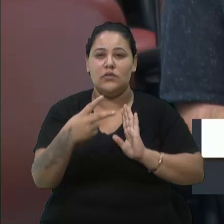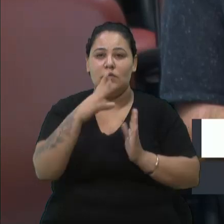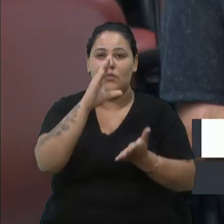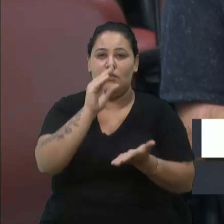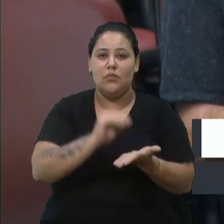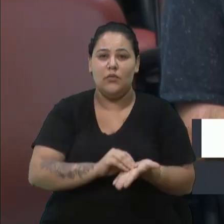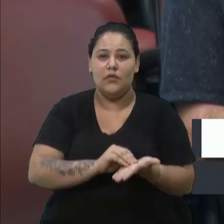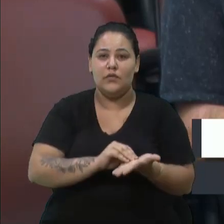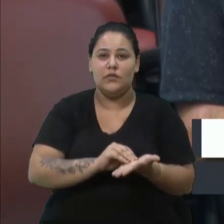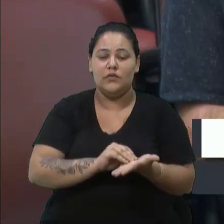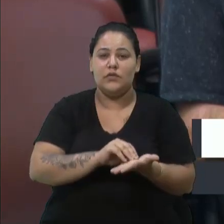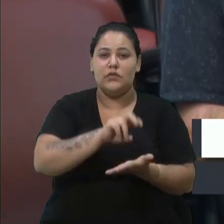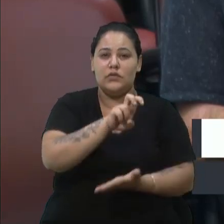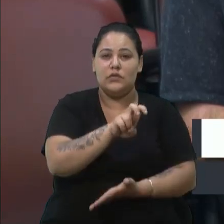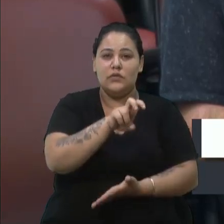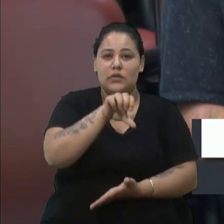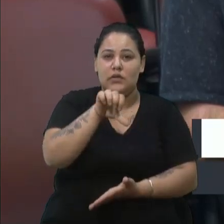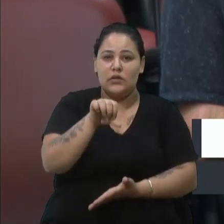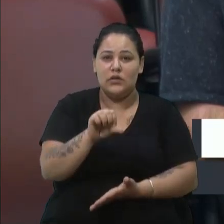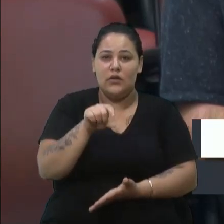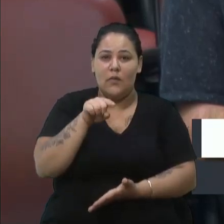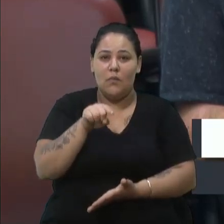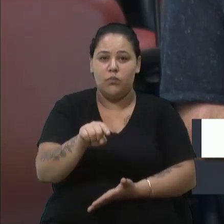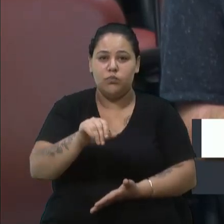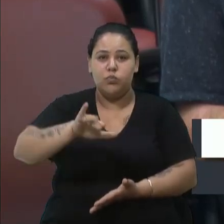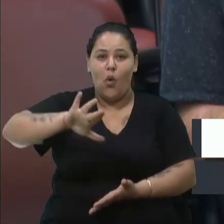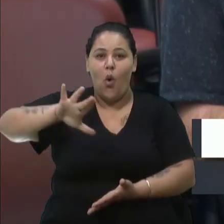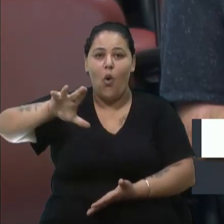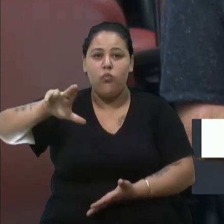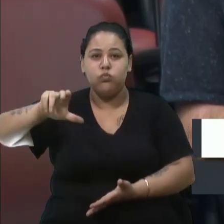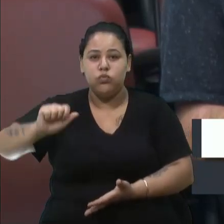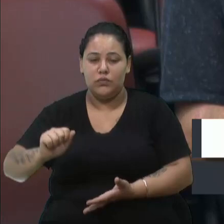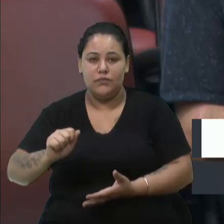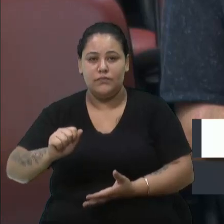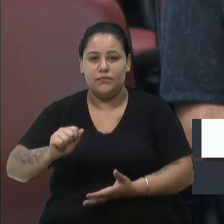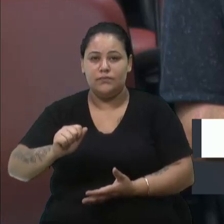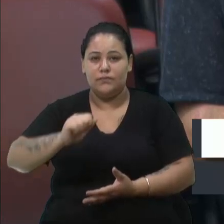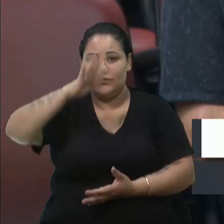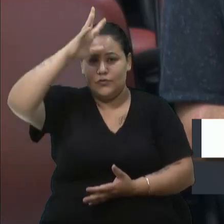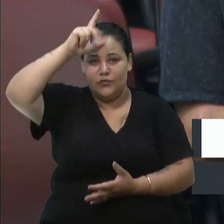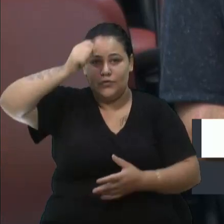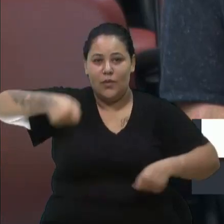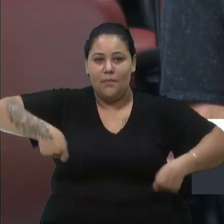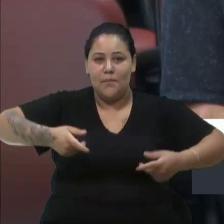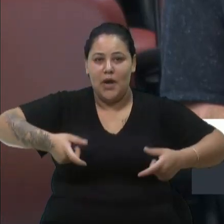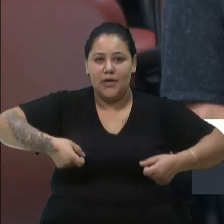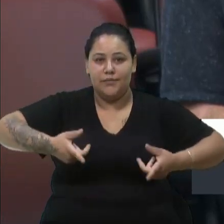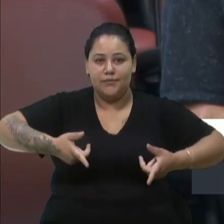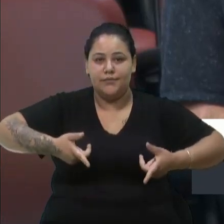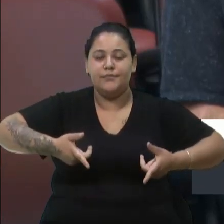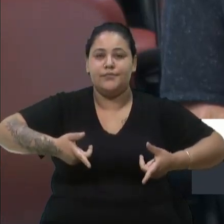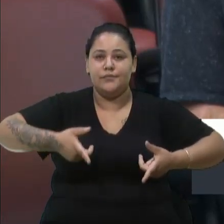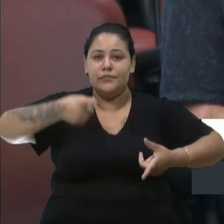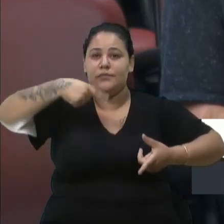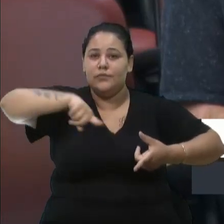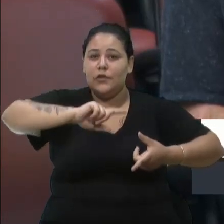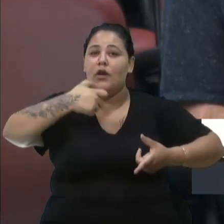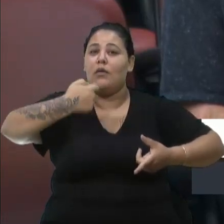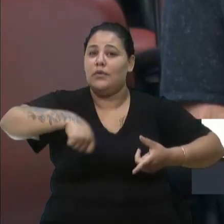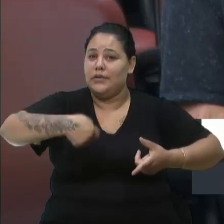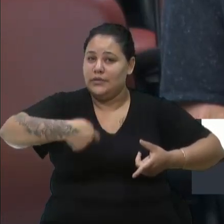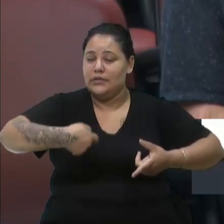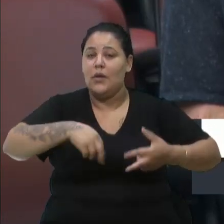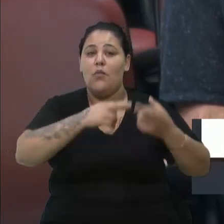59 milhões desembolsado pela Prefeitura. Então nós temos sim que responsabilizar